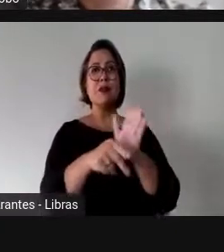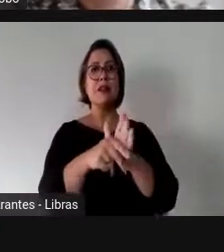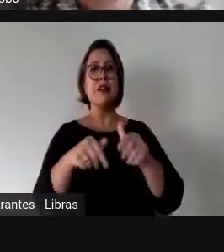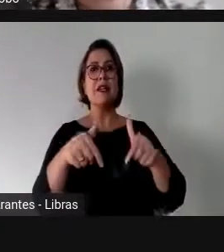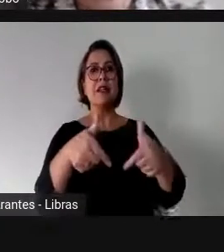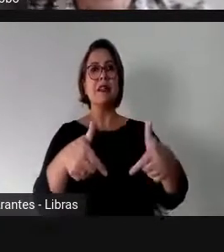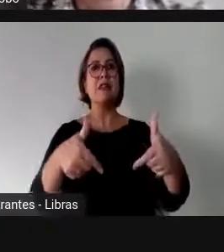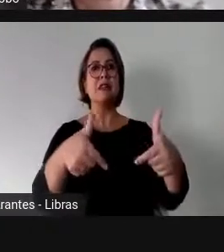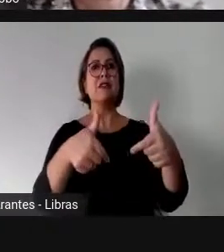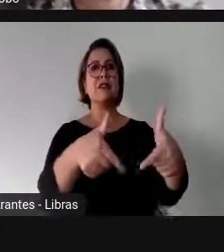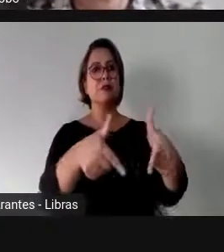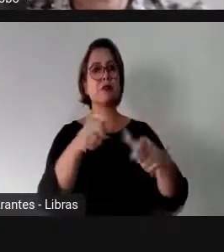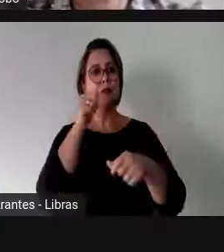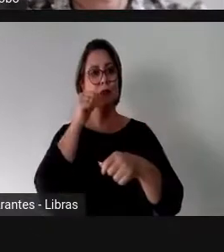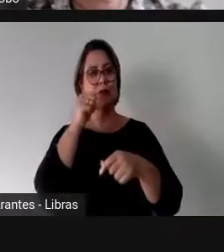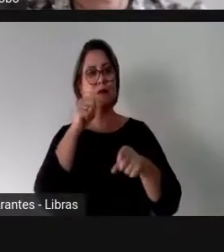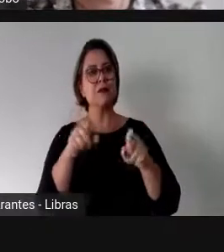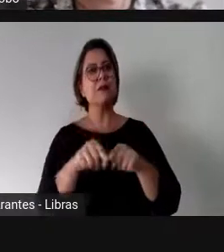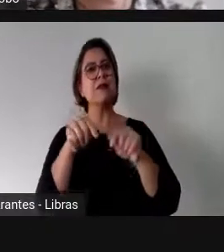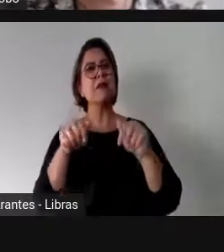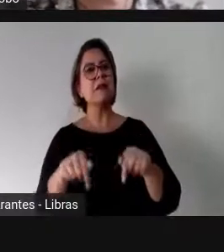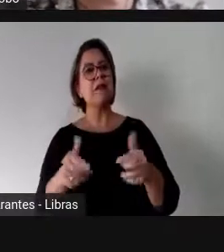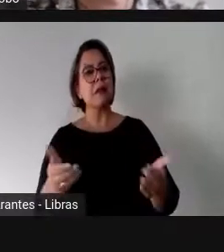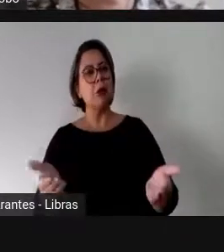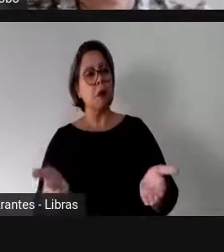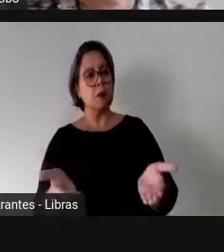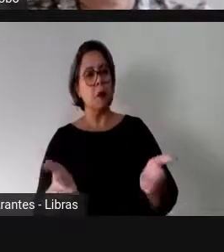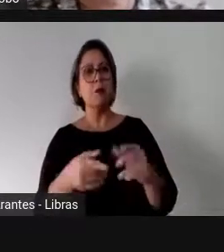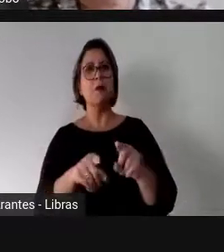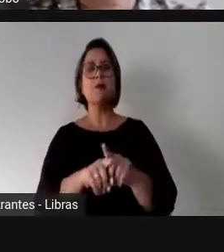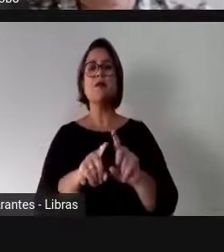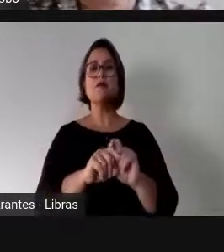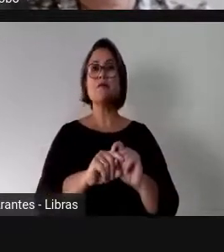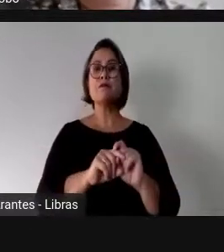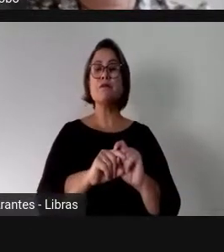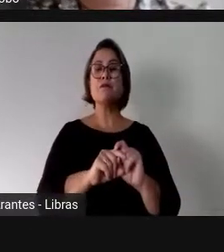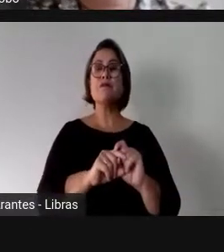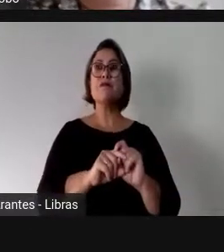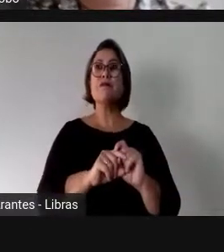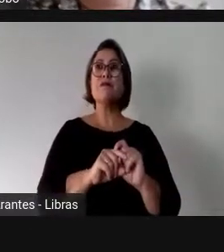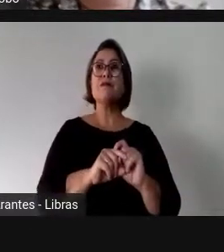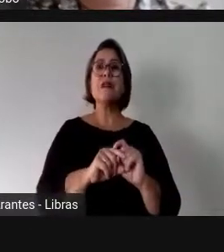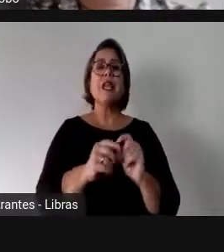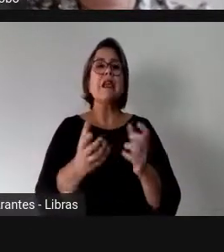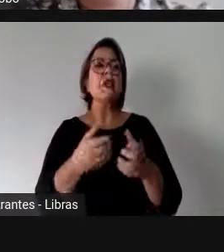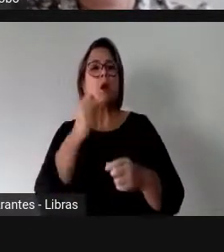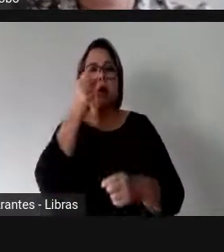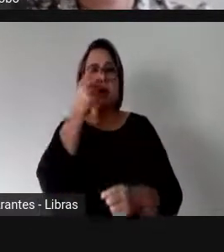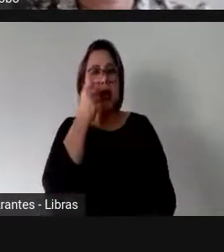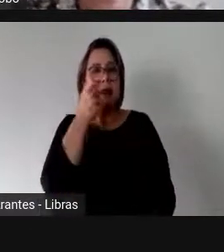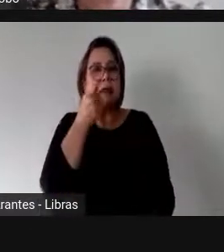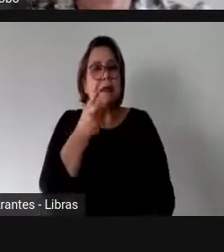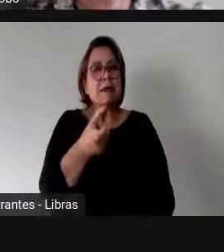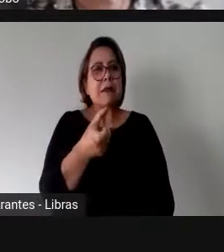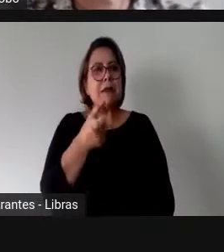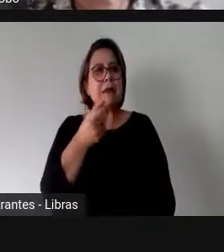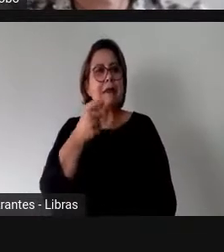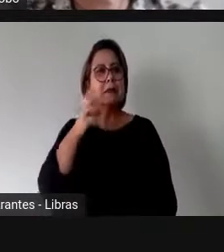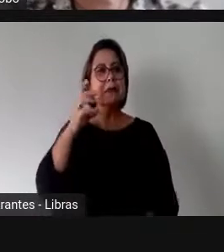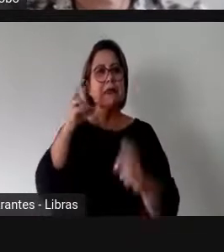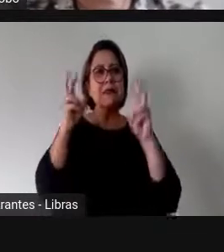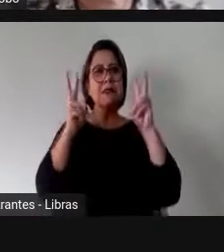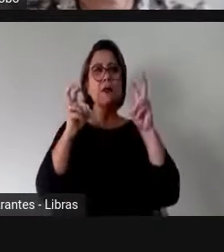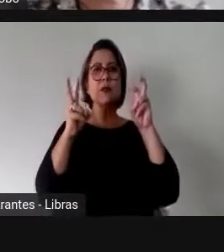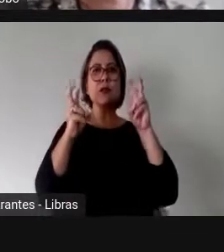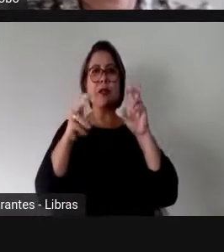momento, inclusive, a propósito aí e como parte desse interesse que o tema tem para a